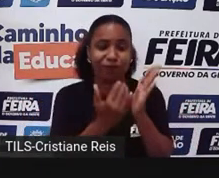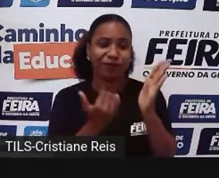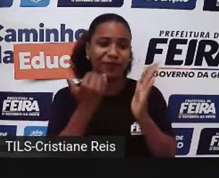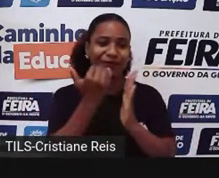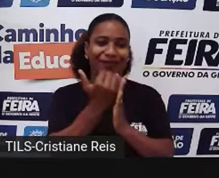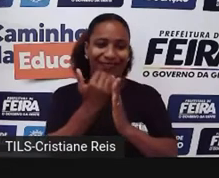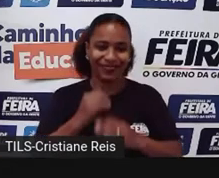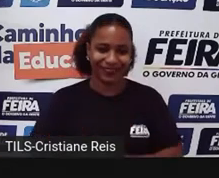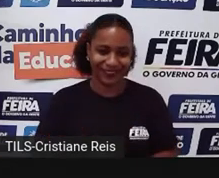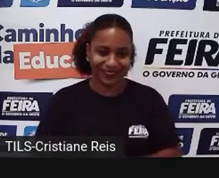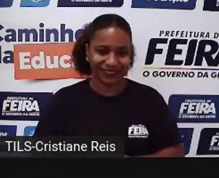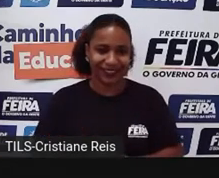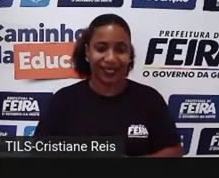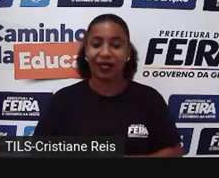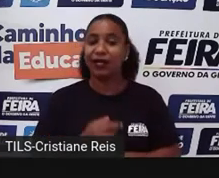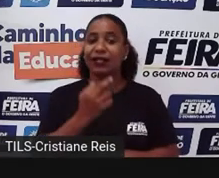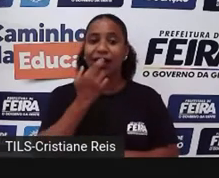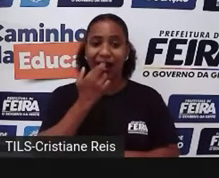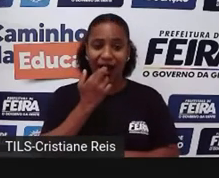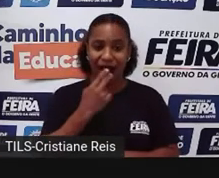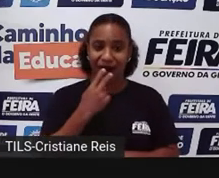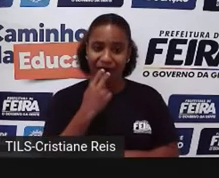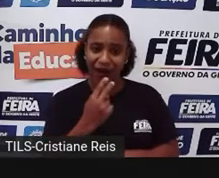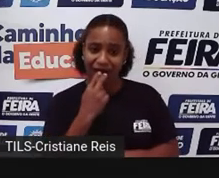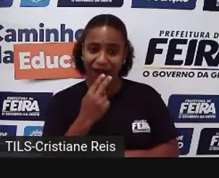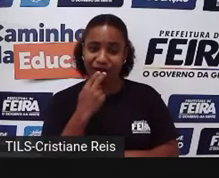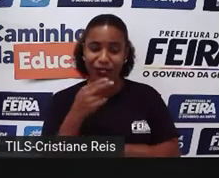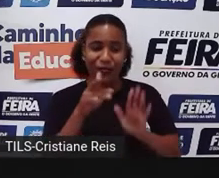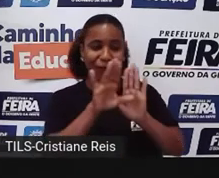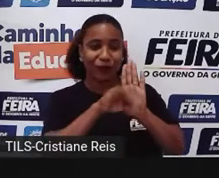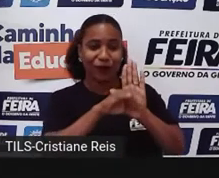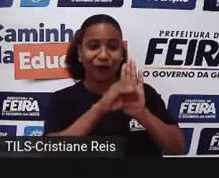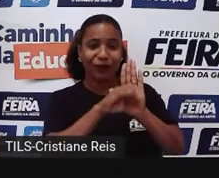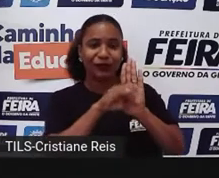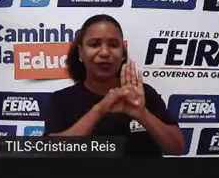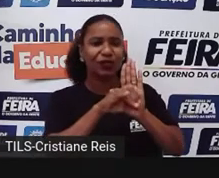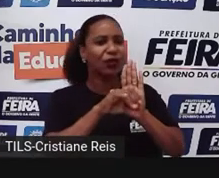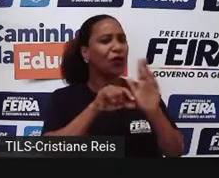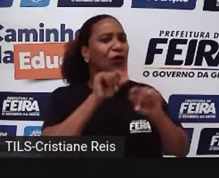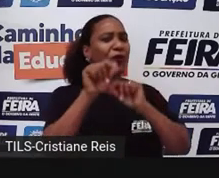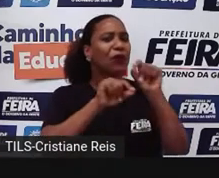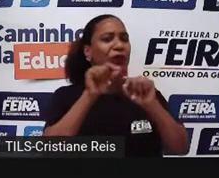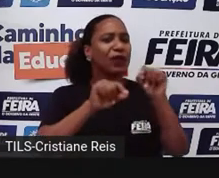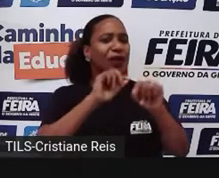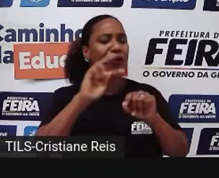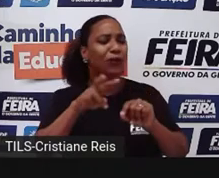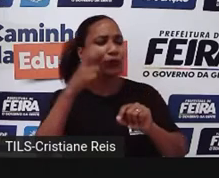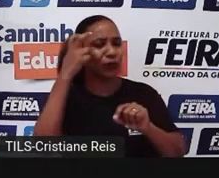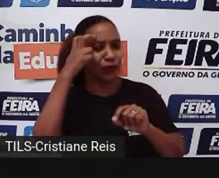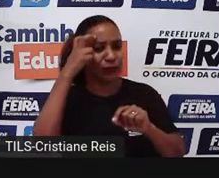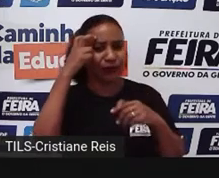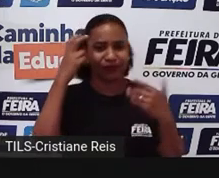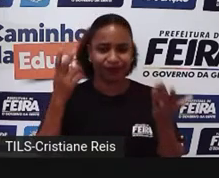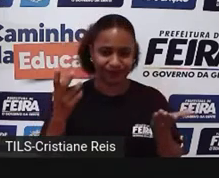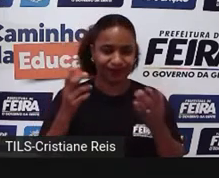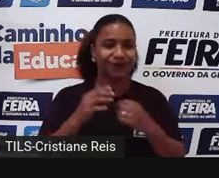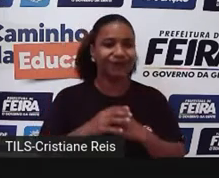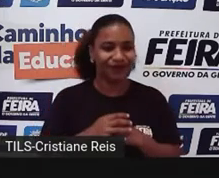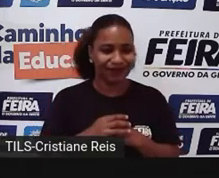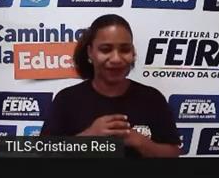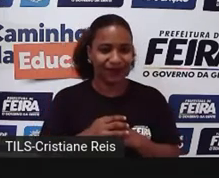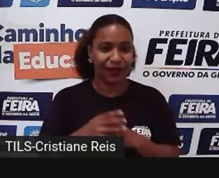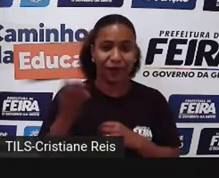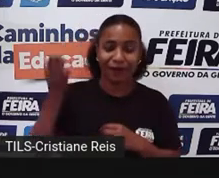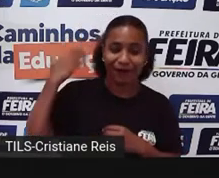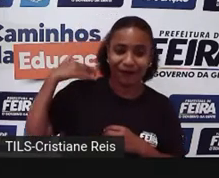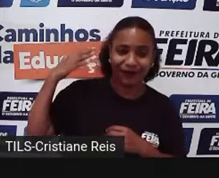ele vai trazer um conceito a partir do que os habitantes do Lácio usavam, que eram